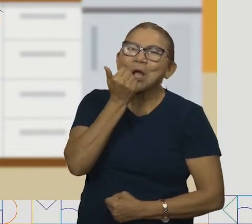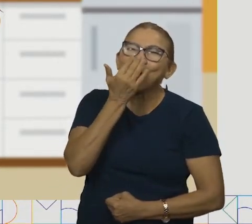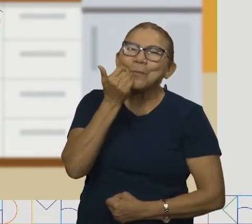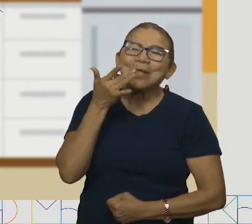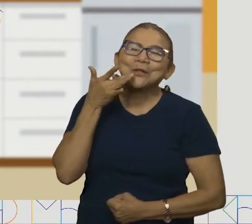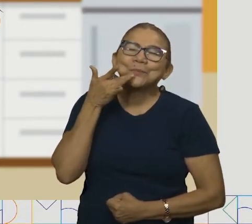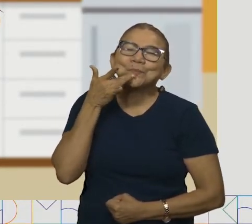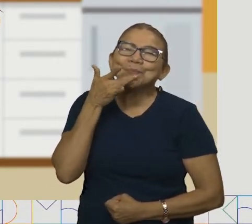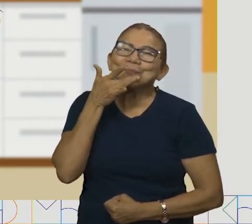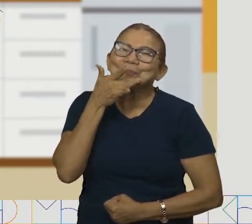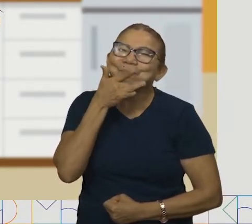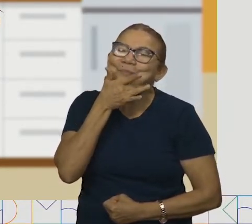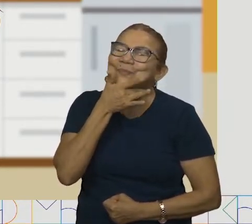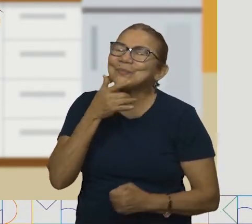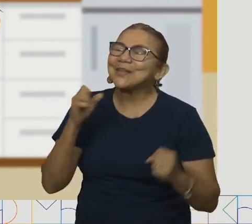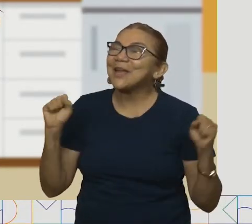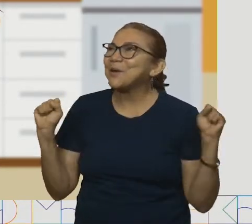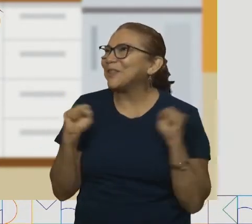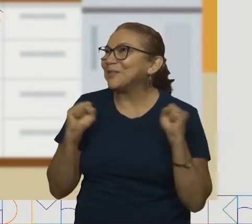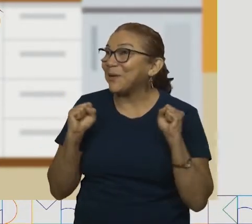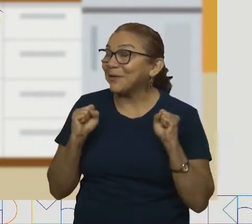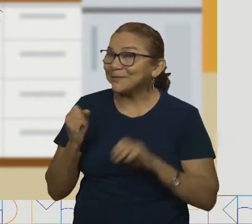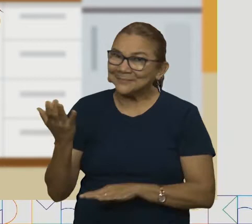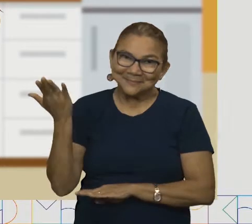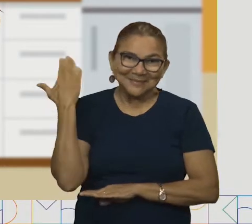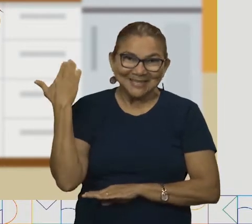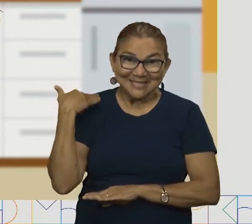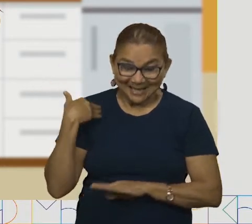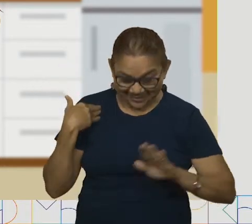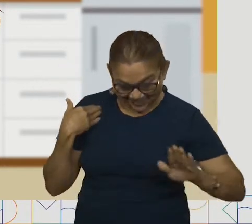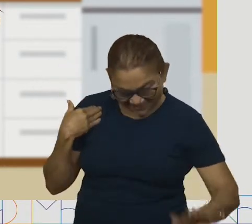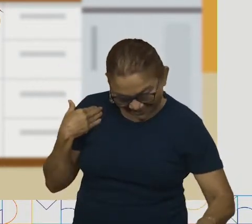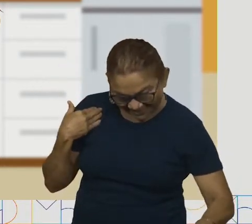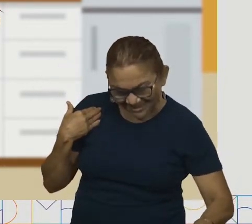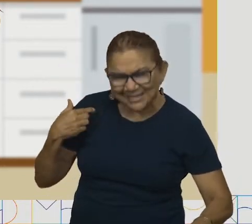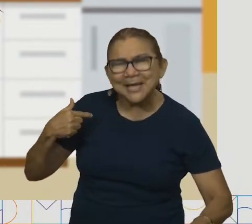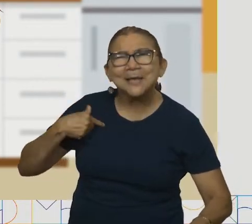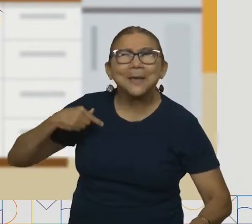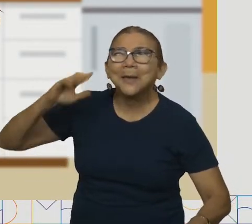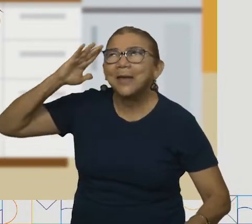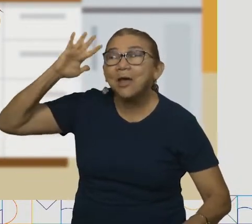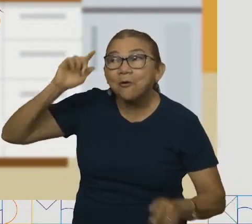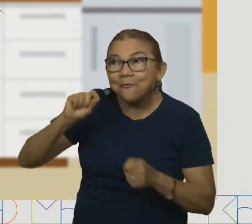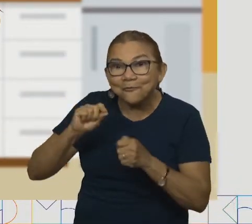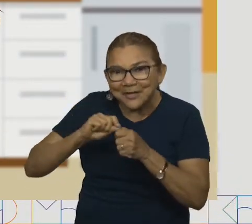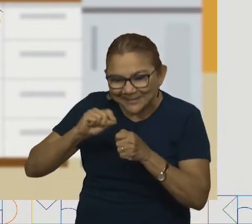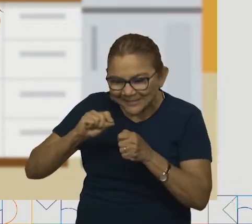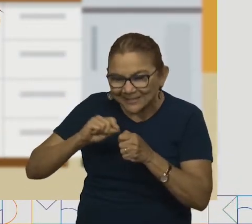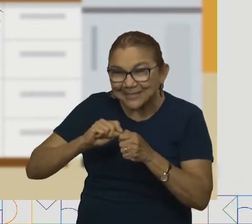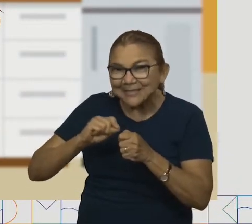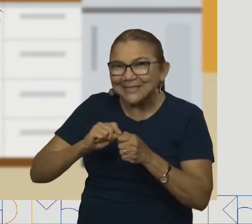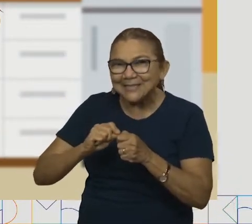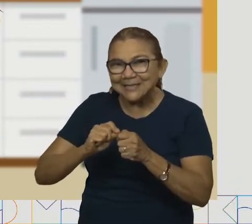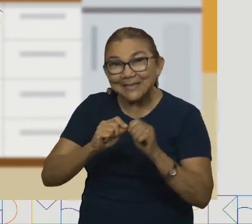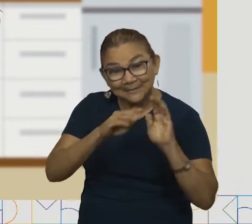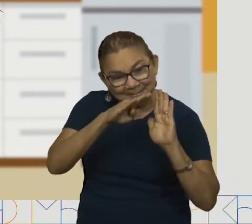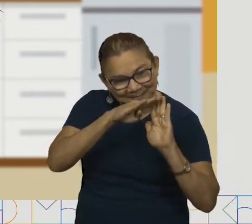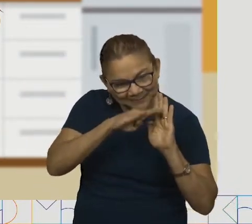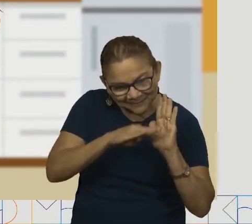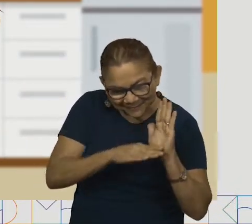eu adoro! Quando eu era criança, eu gostava de fazer receitas imaginárias. E vocês? Hum,